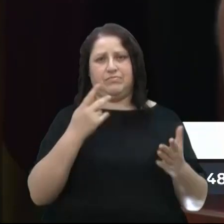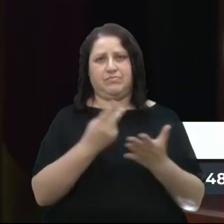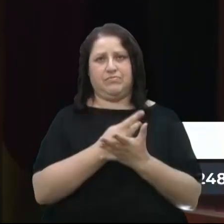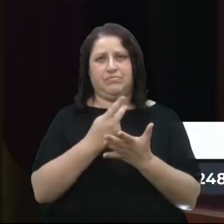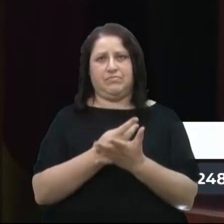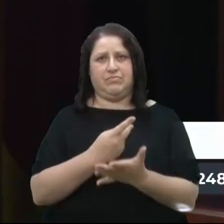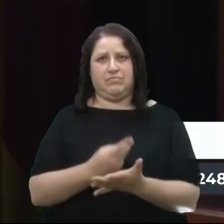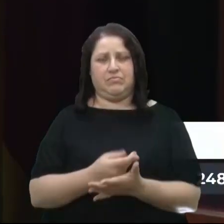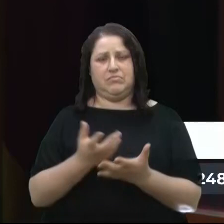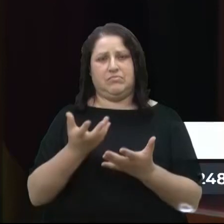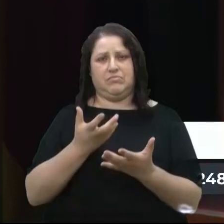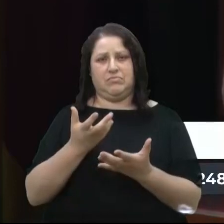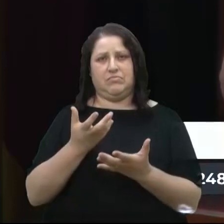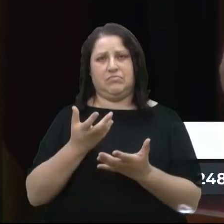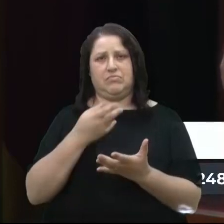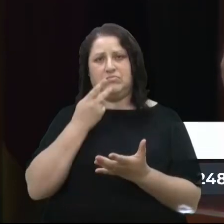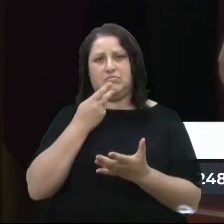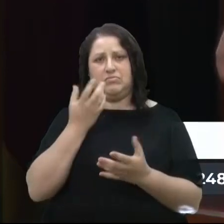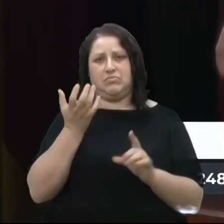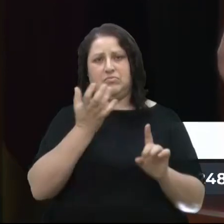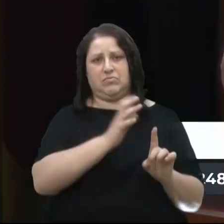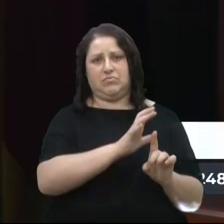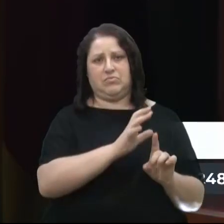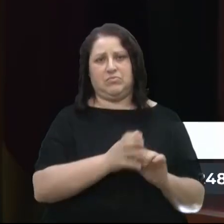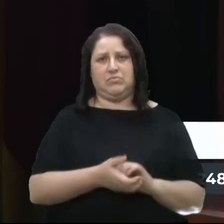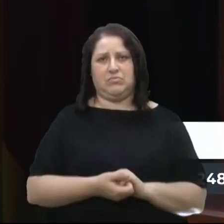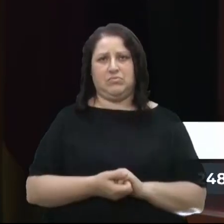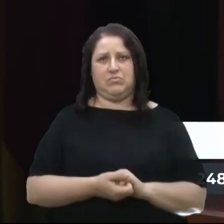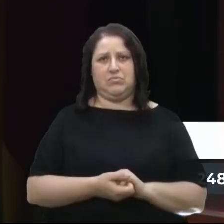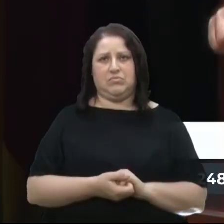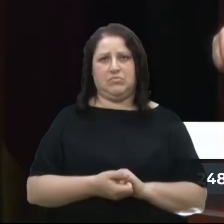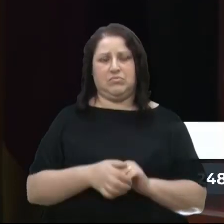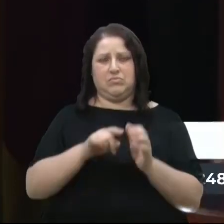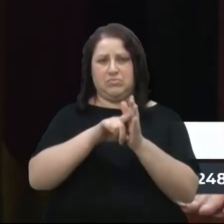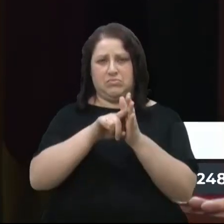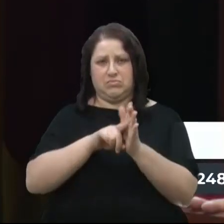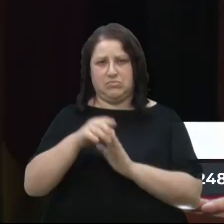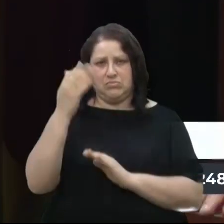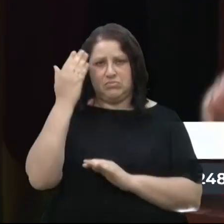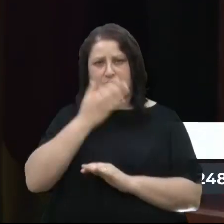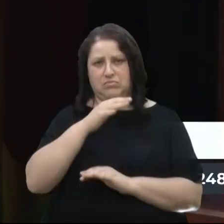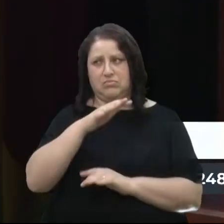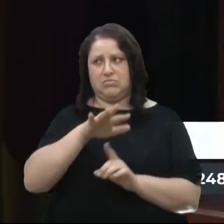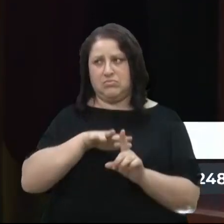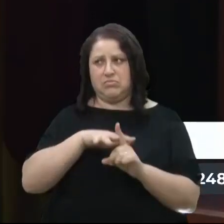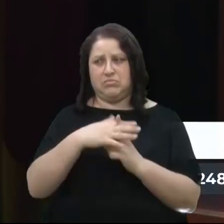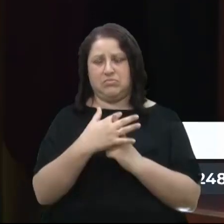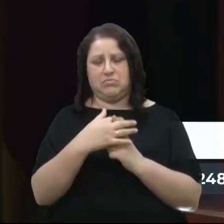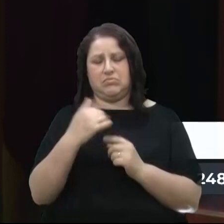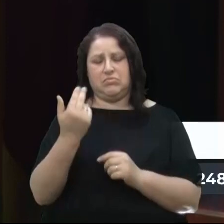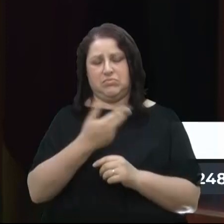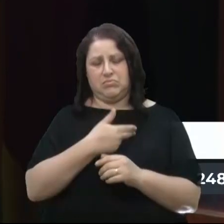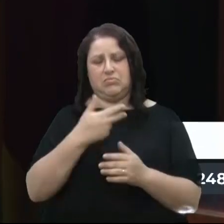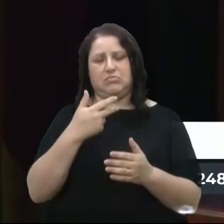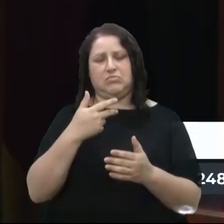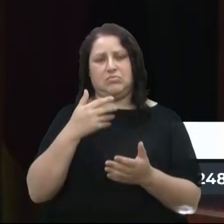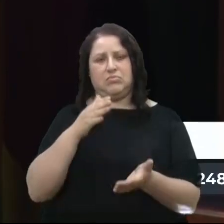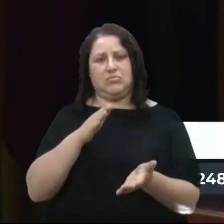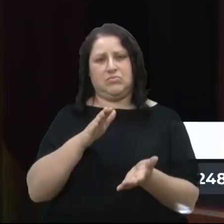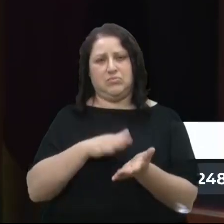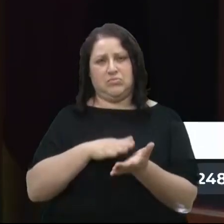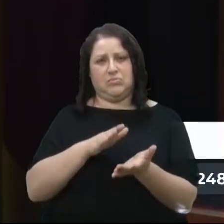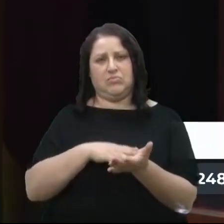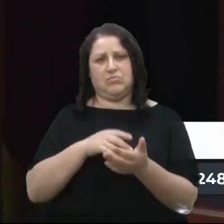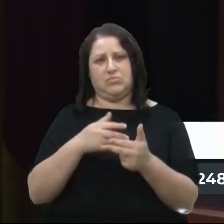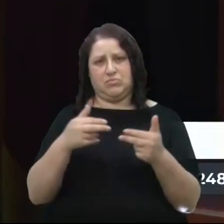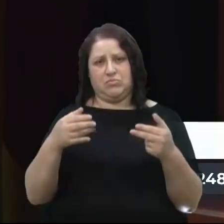Então eu queria deixar aqui o meu rechaço e que, averiguando e comprovando essas situações, vamos cobrar que as medidas cabíveis